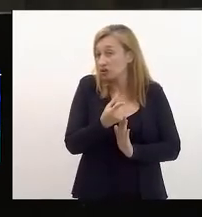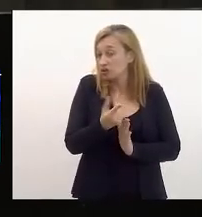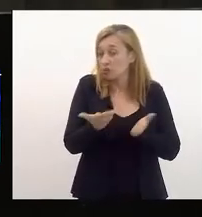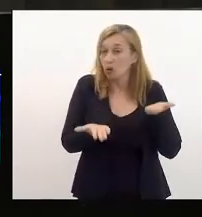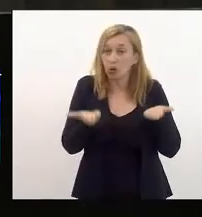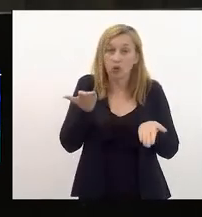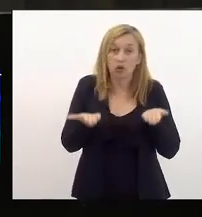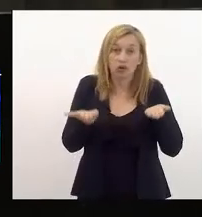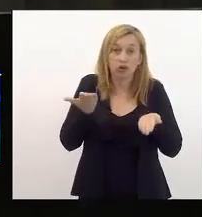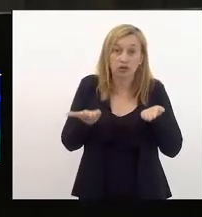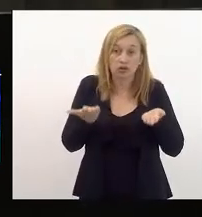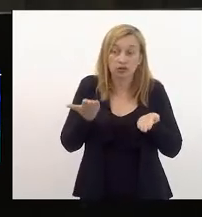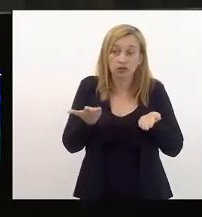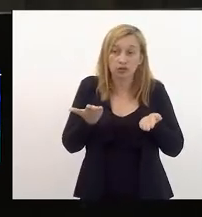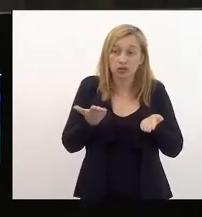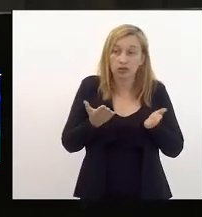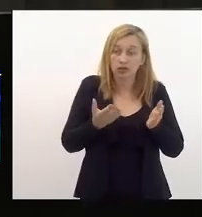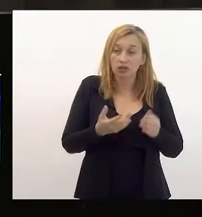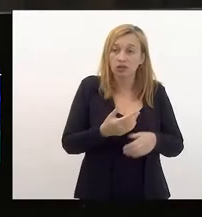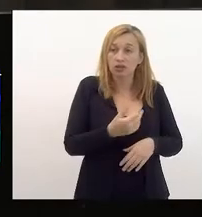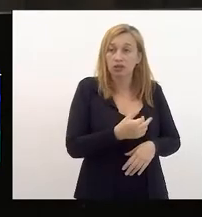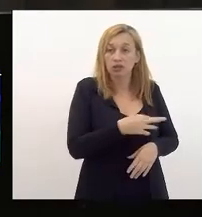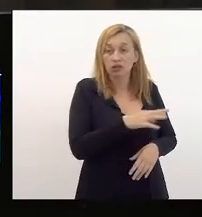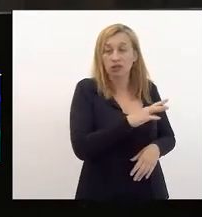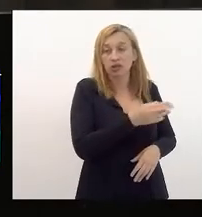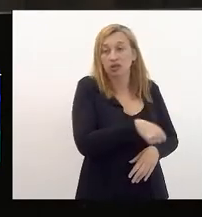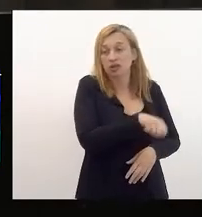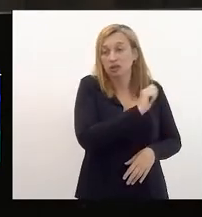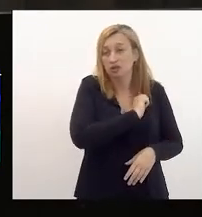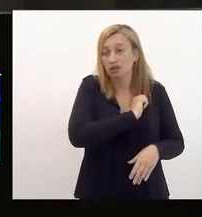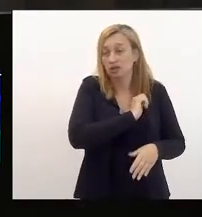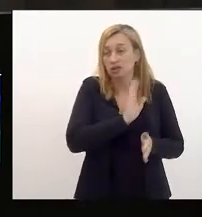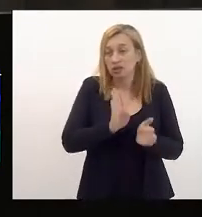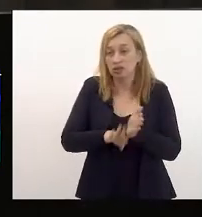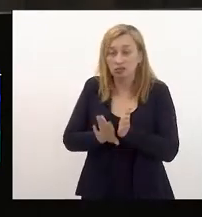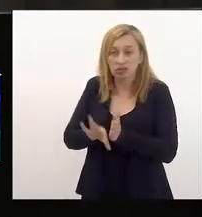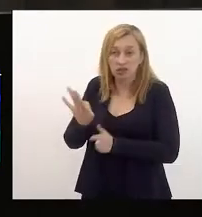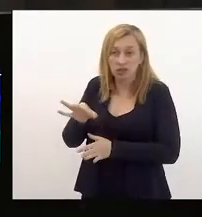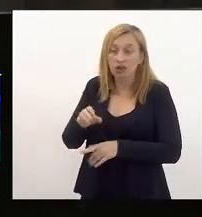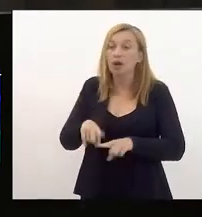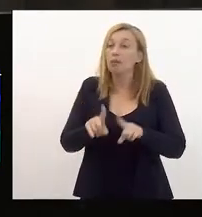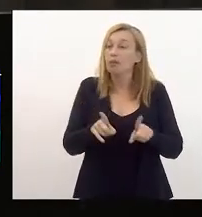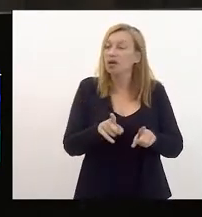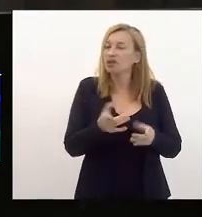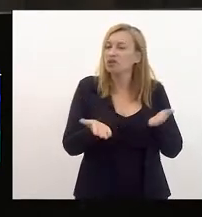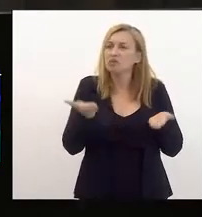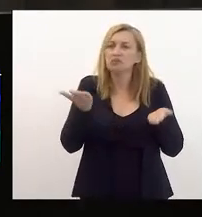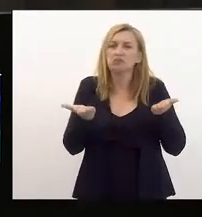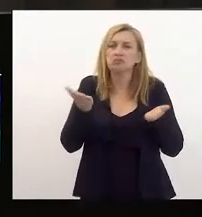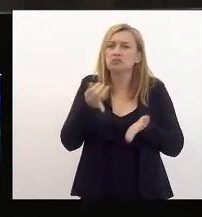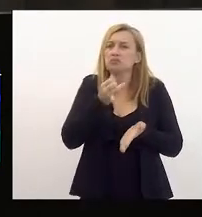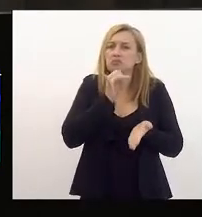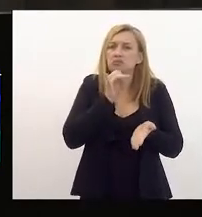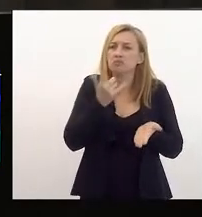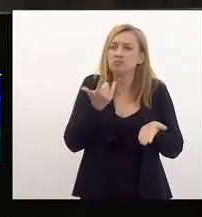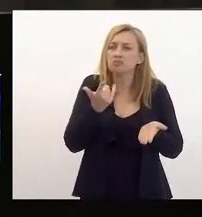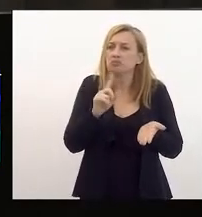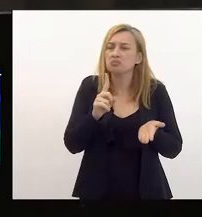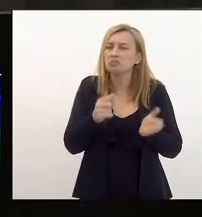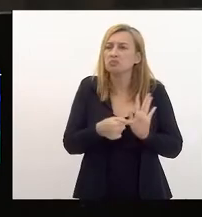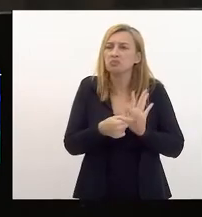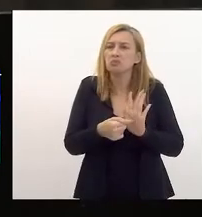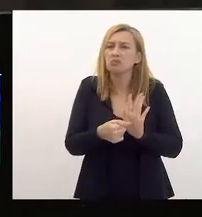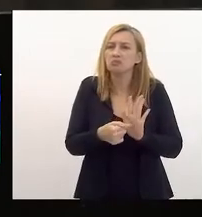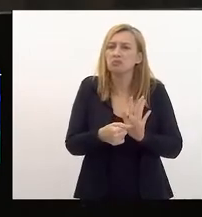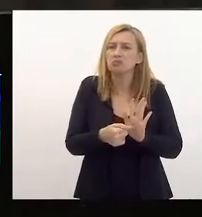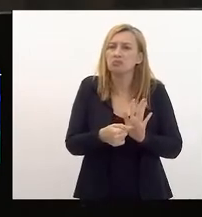equilíbrio entre a receita líquida e a despesa fixa. Mas esse equilíbrio, por exemplo, não consta nele